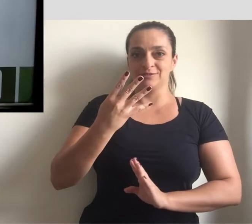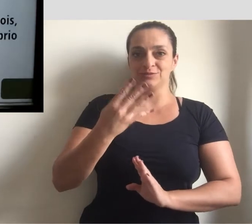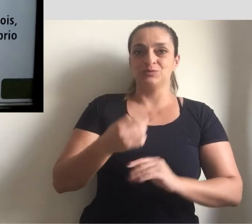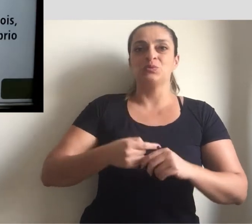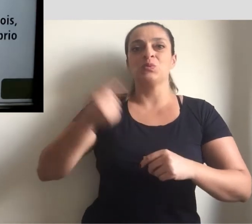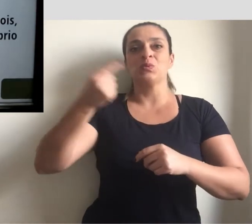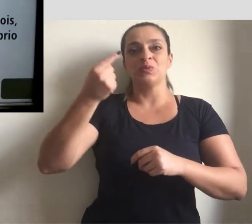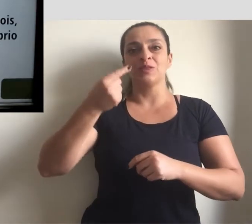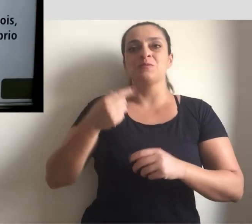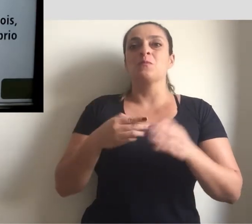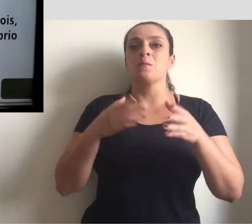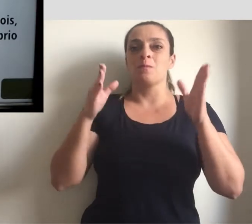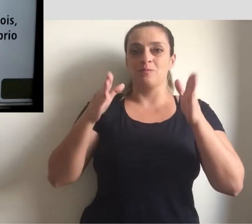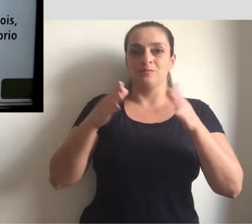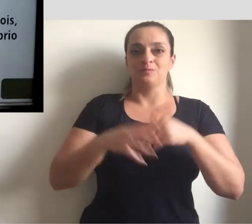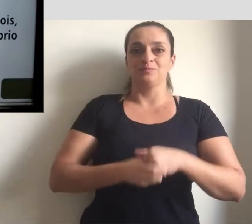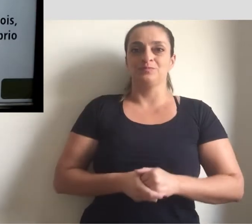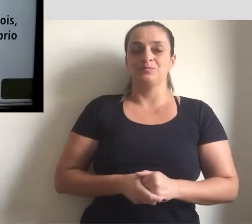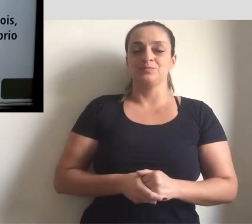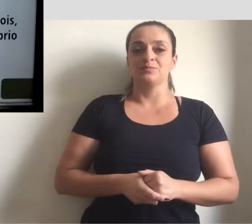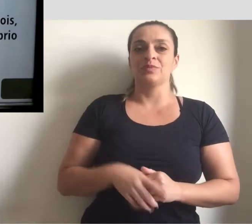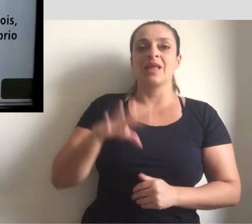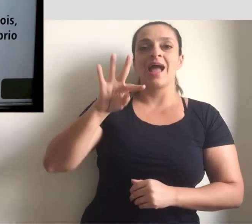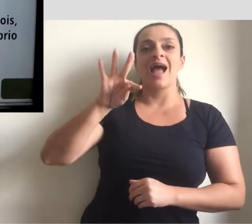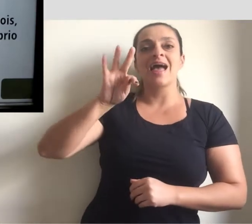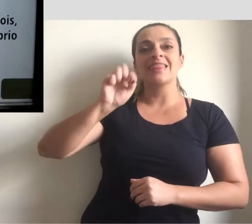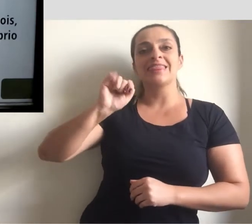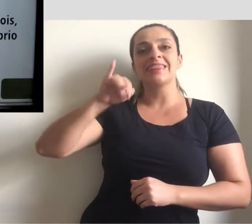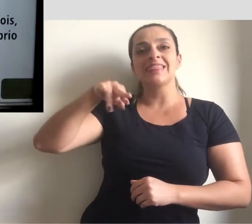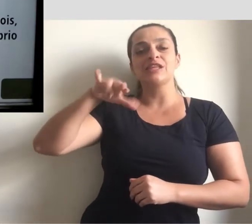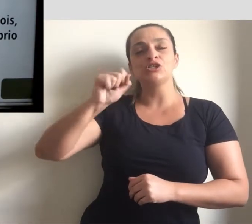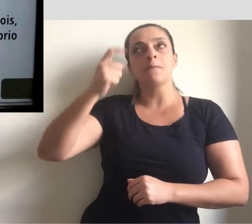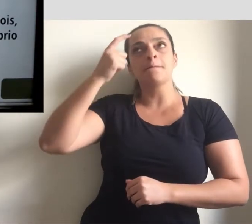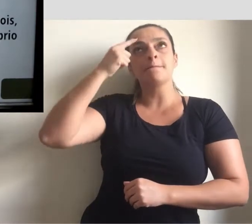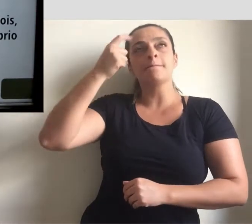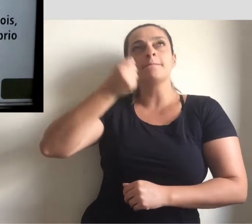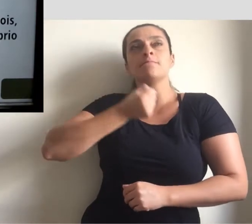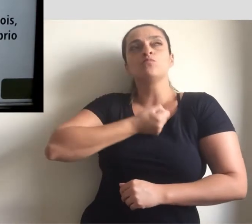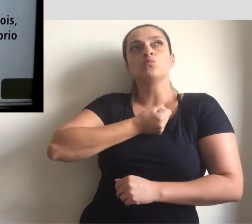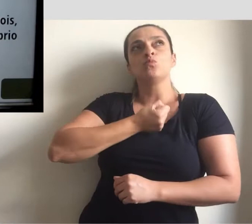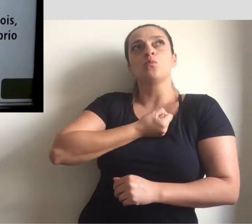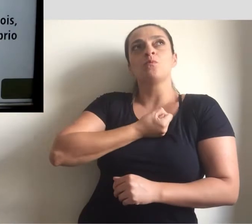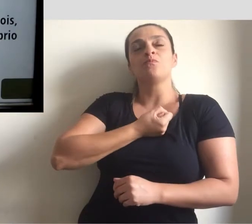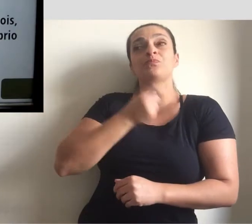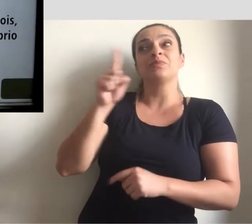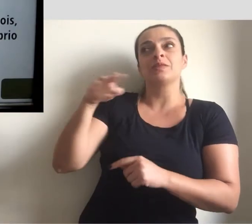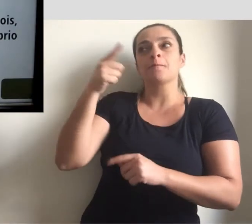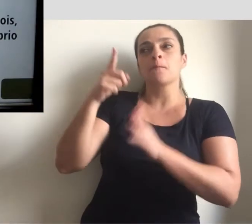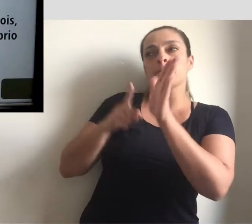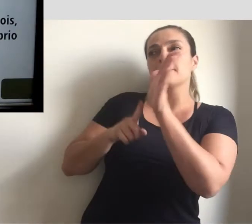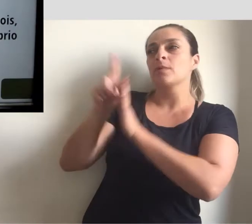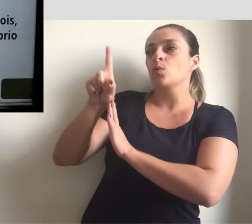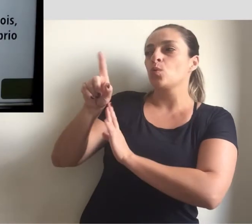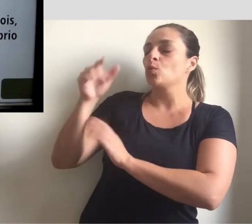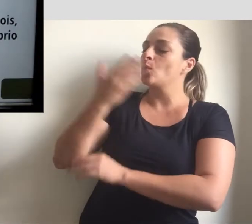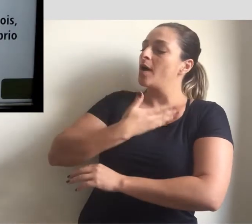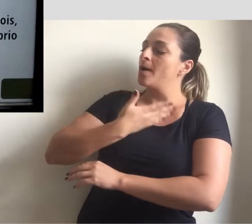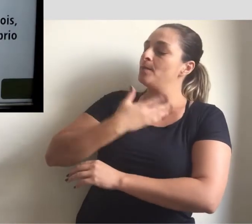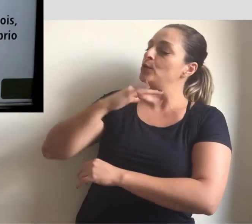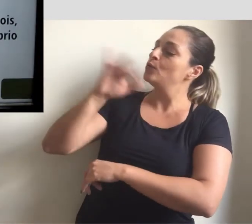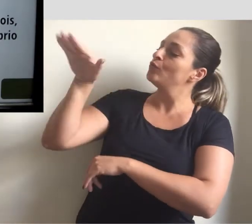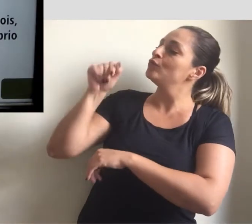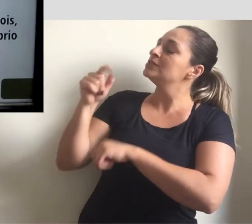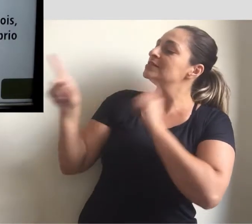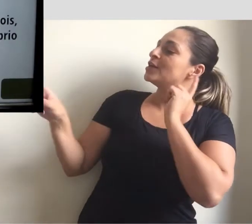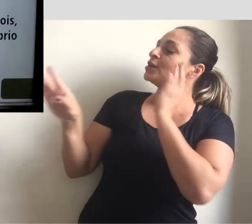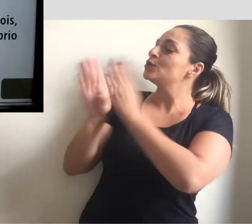nível 1. Tatiane pensa em um número e pergunta ao seu amigo João se ele consegue descobrir